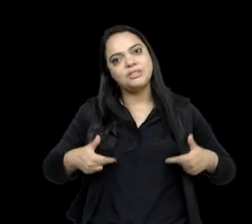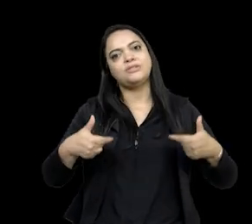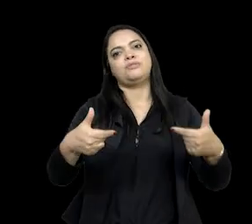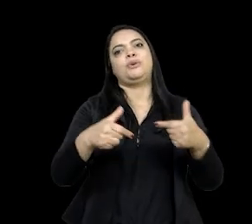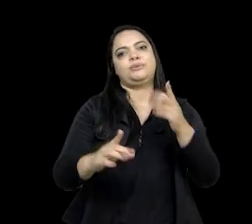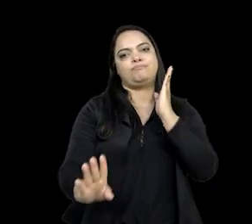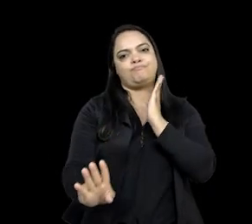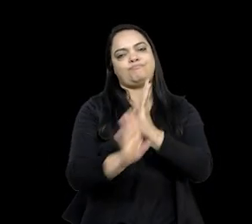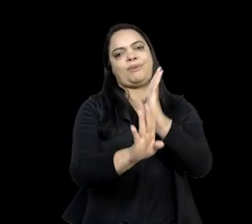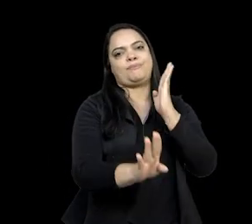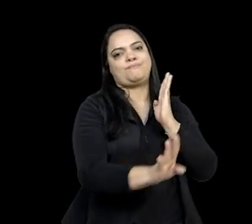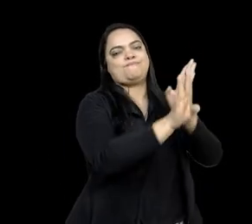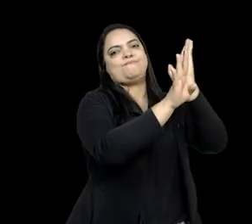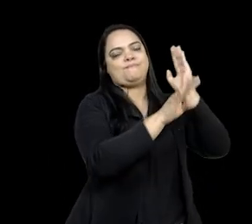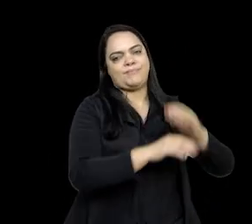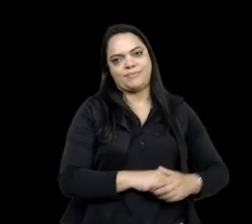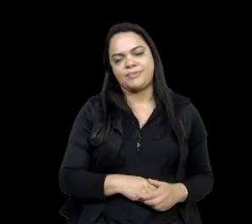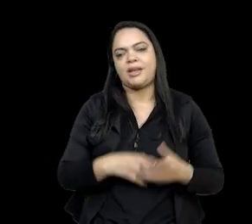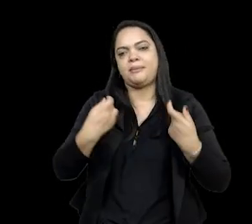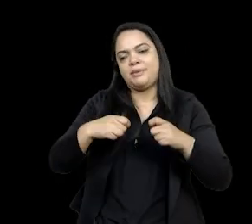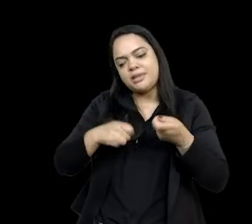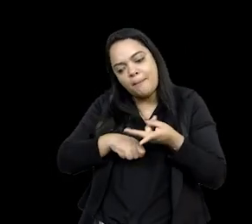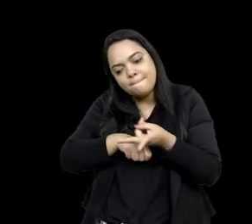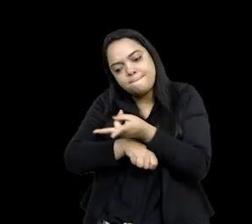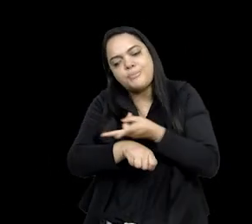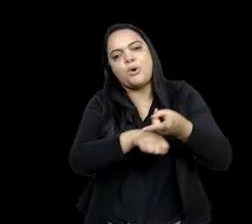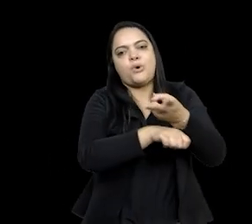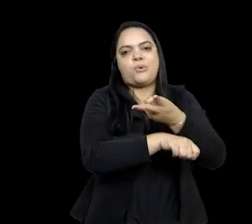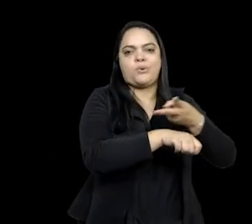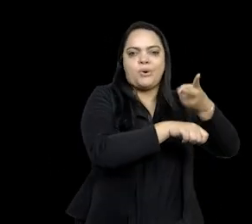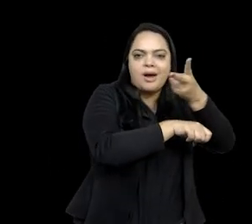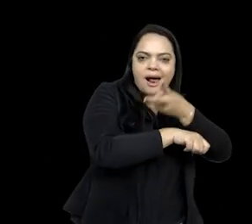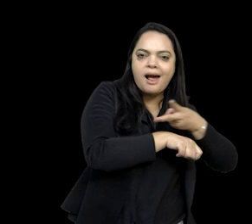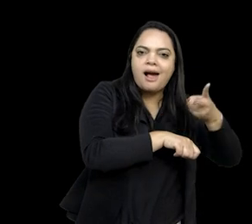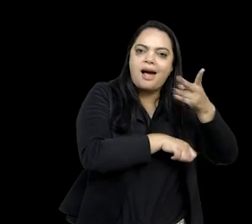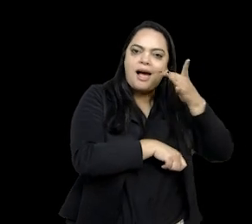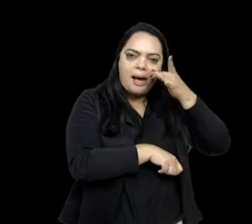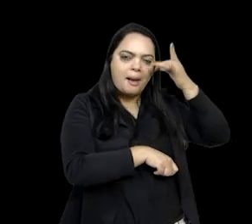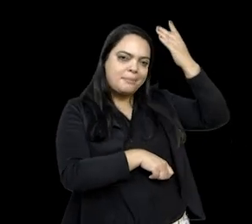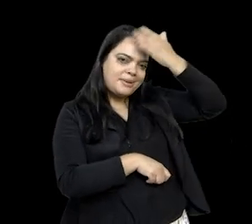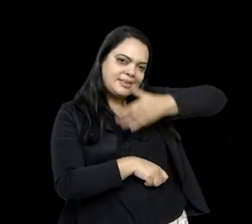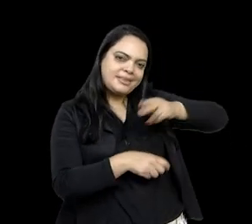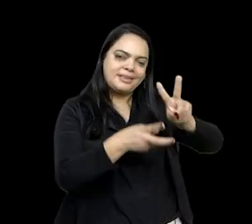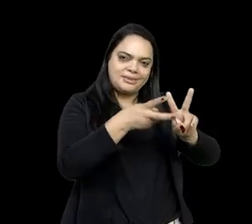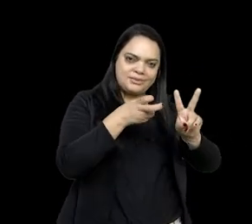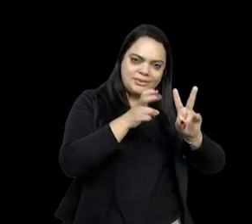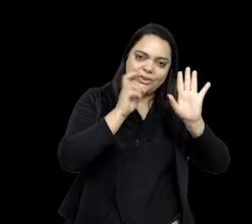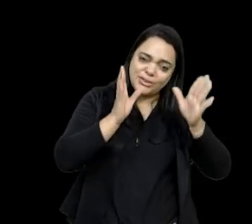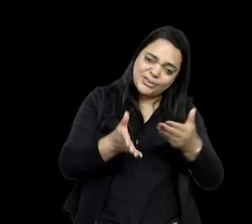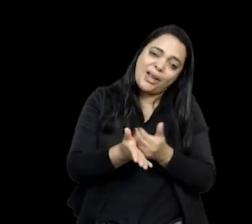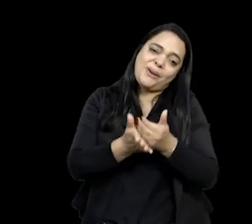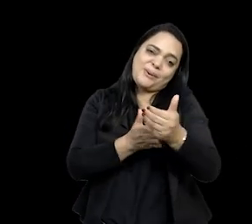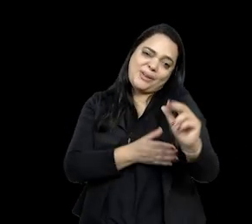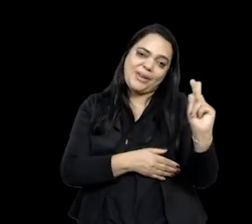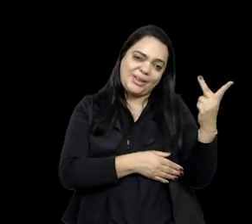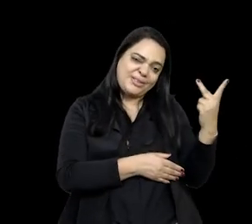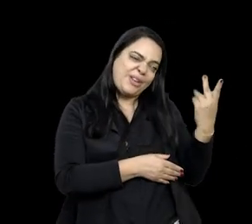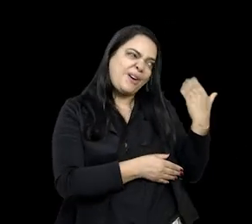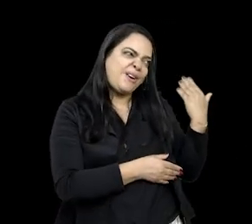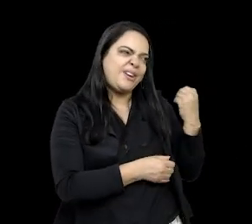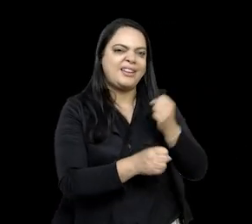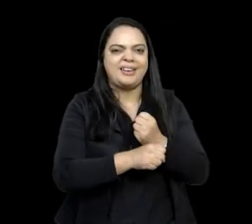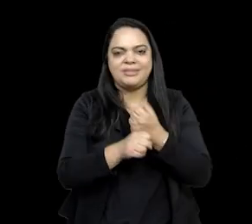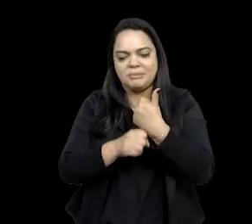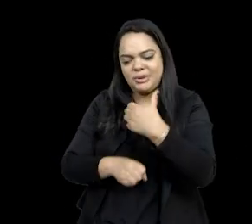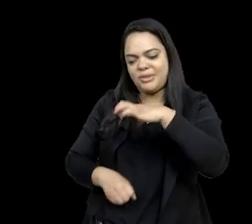movimento de procurar, né, a presença indígena, mas que já vem sendo feito pela historiografia desde 92, de uma